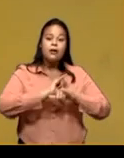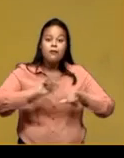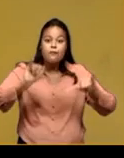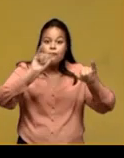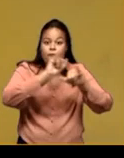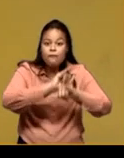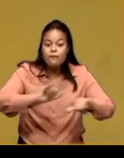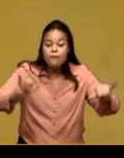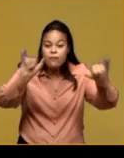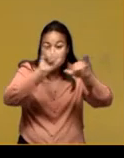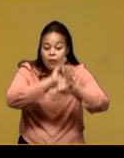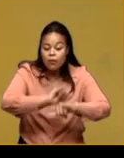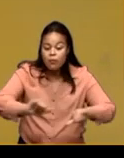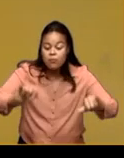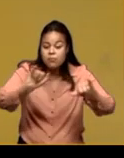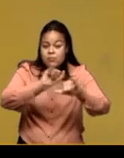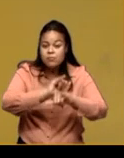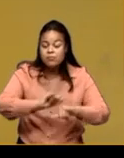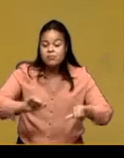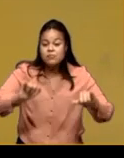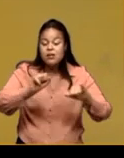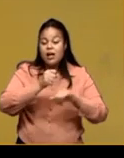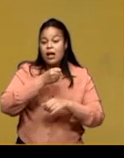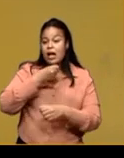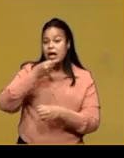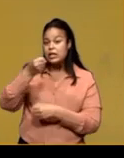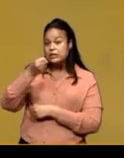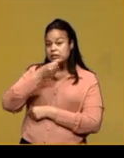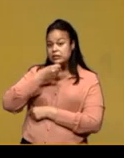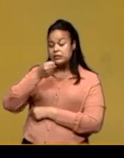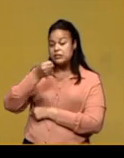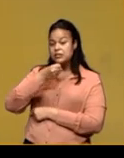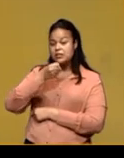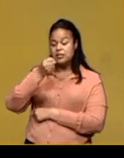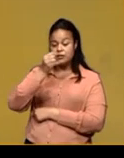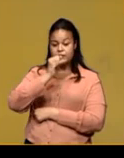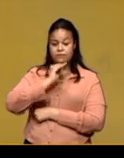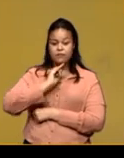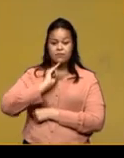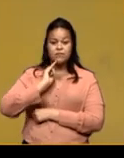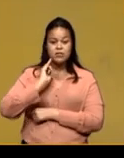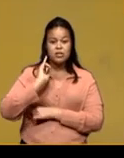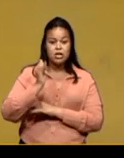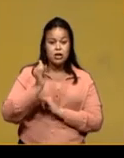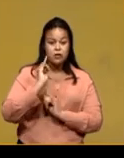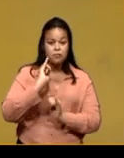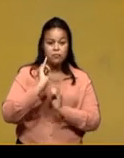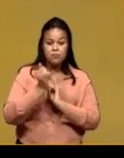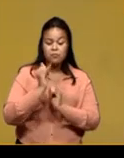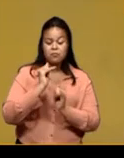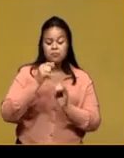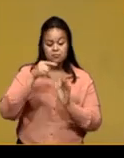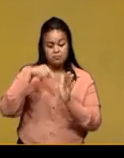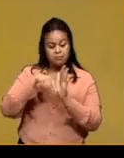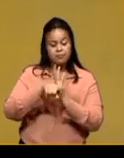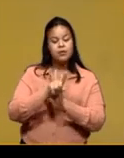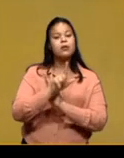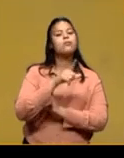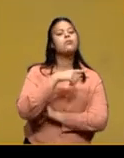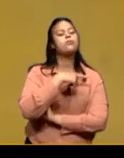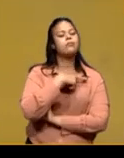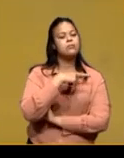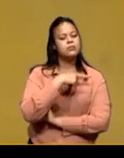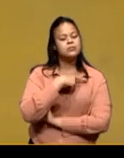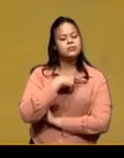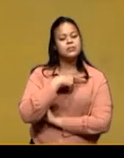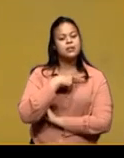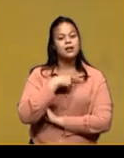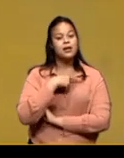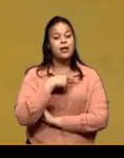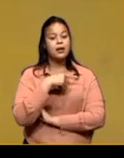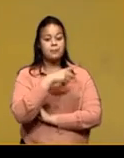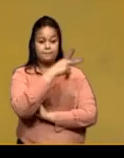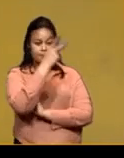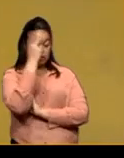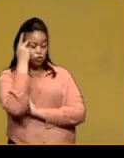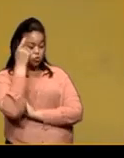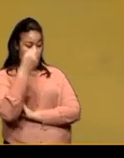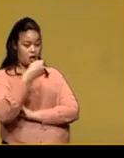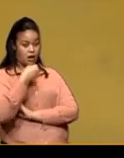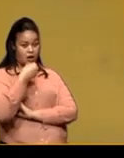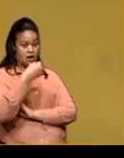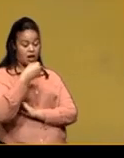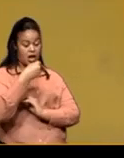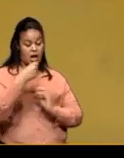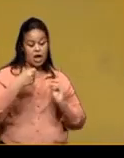Nós vamos ver que a entrevista é caracterizada por isso. uma pergunta, né, do entrevistador e a